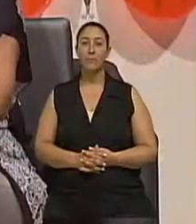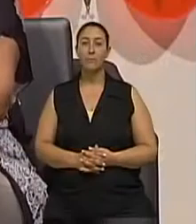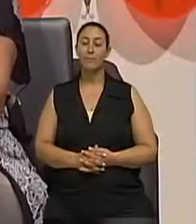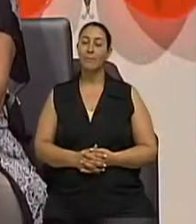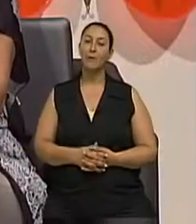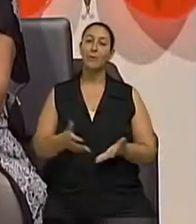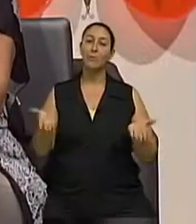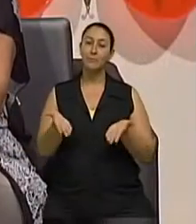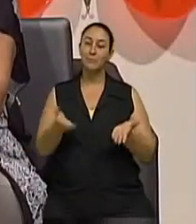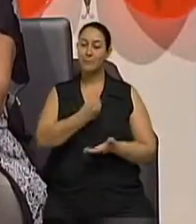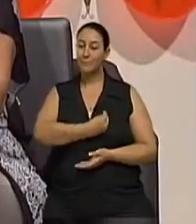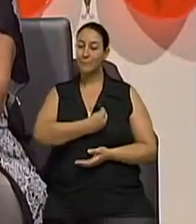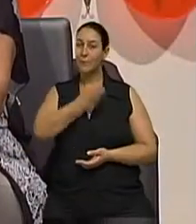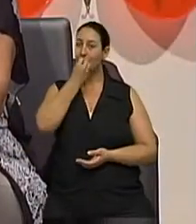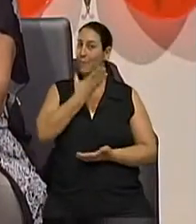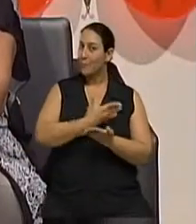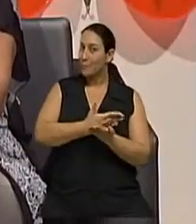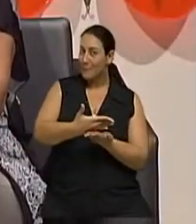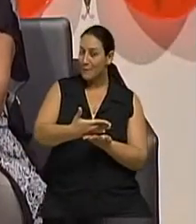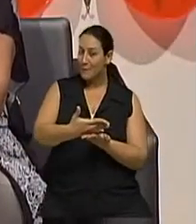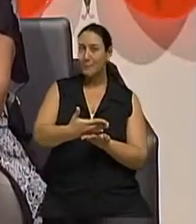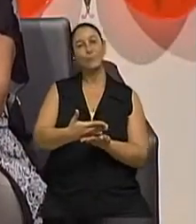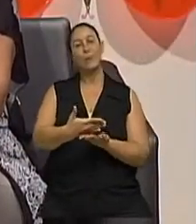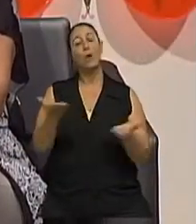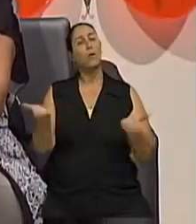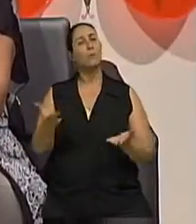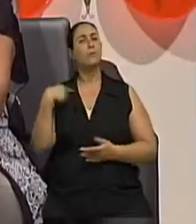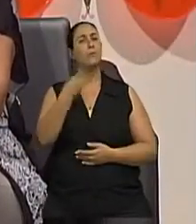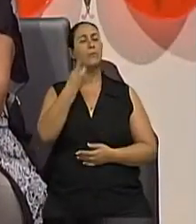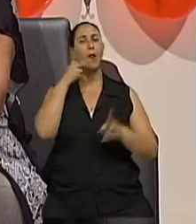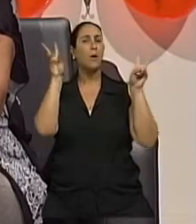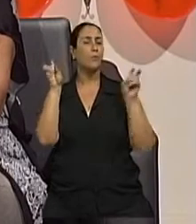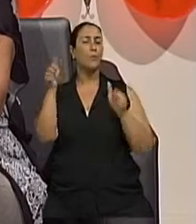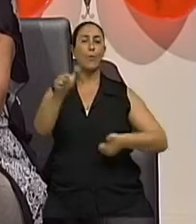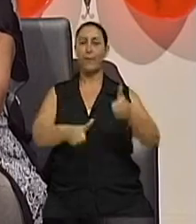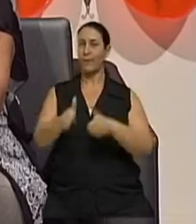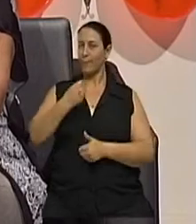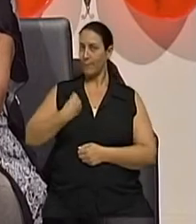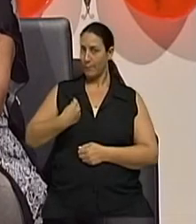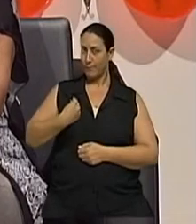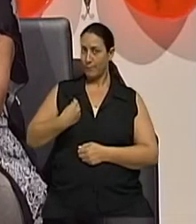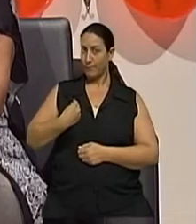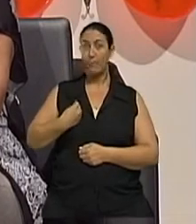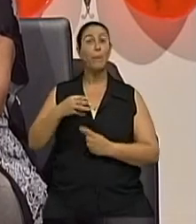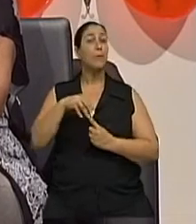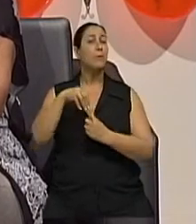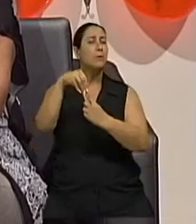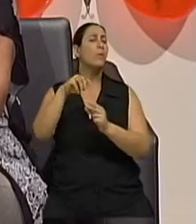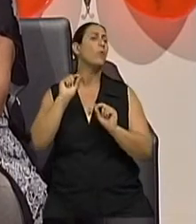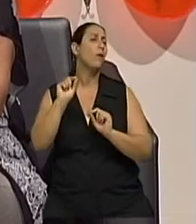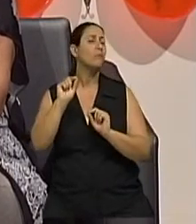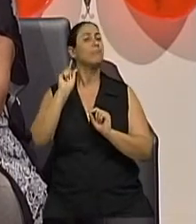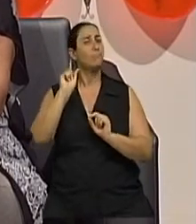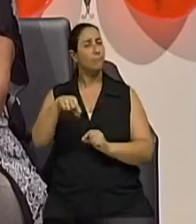O nosso Viva Bem está começando e hoje nós vamos falar sobre qualidade de vida. Principalmente qualidade de